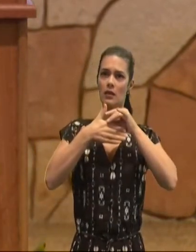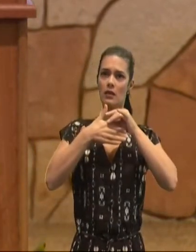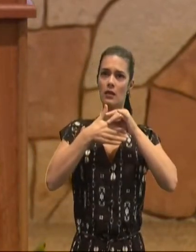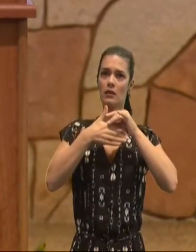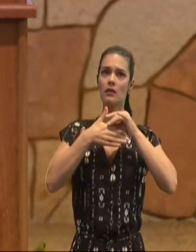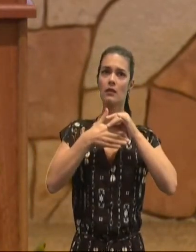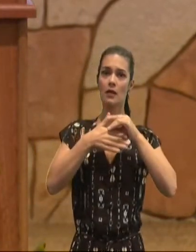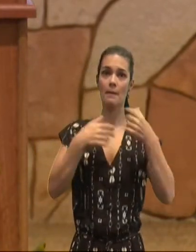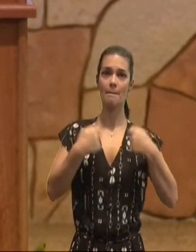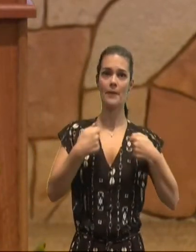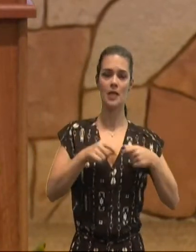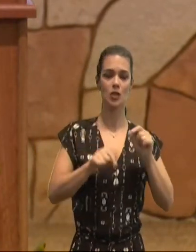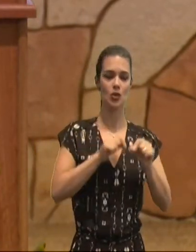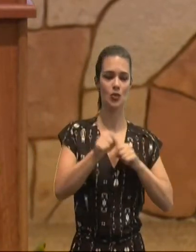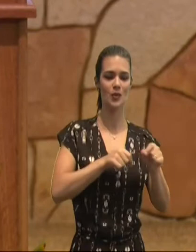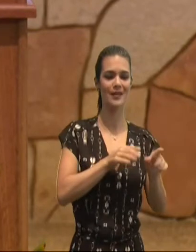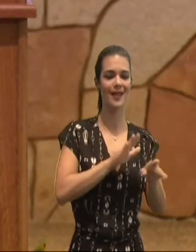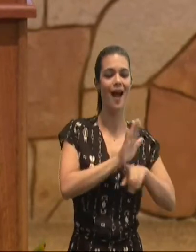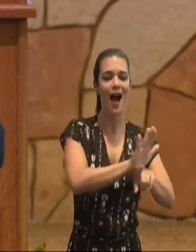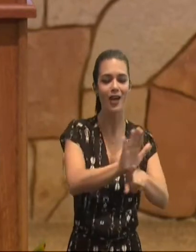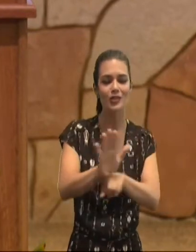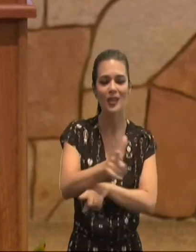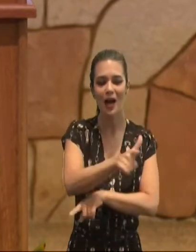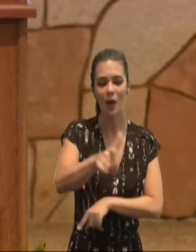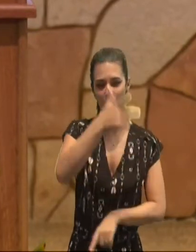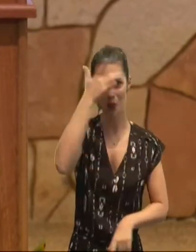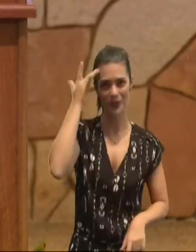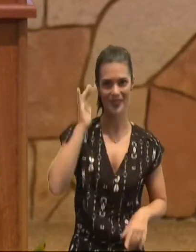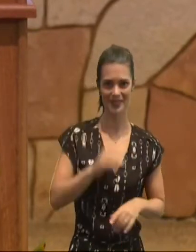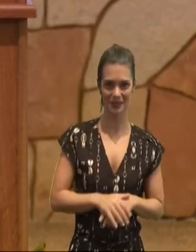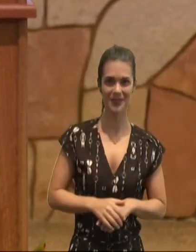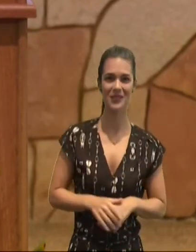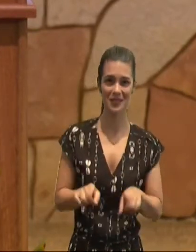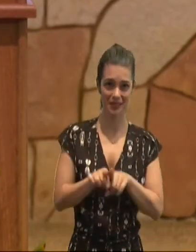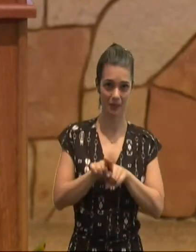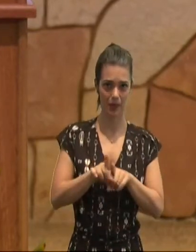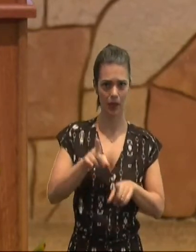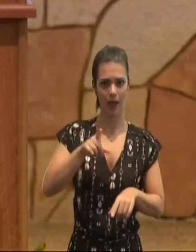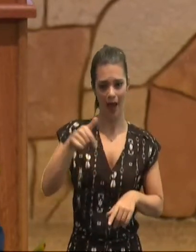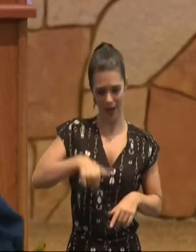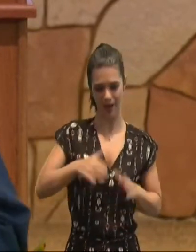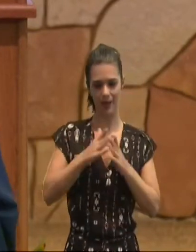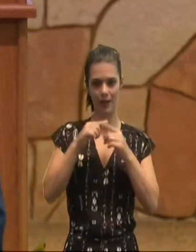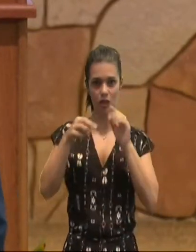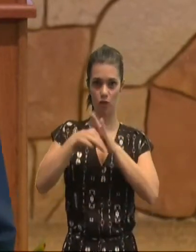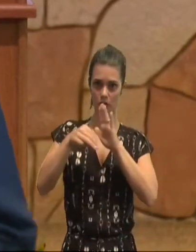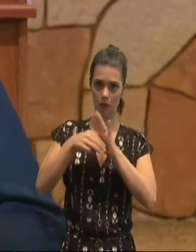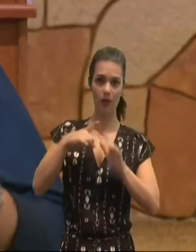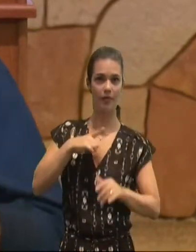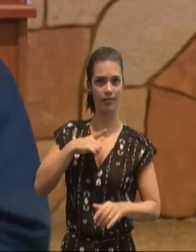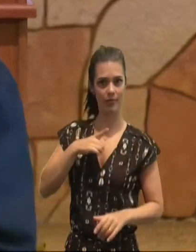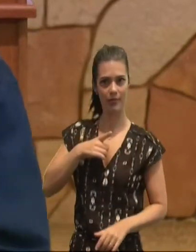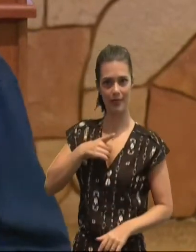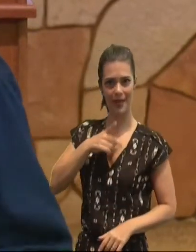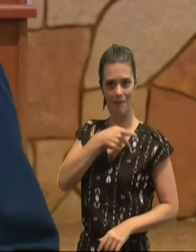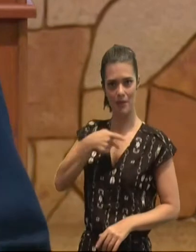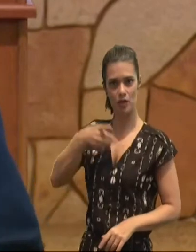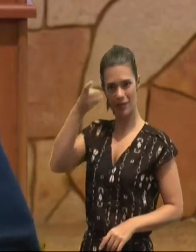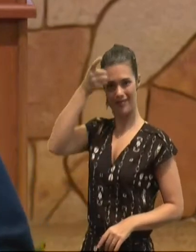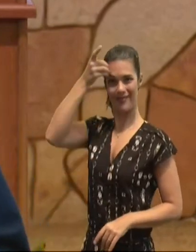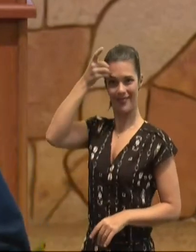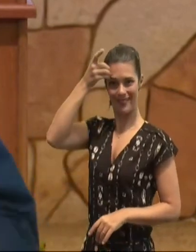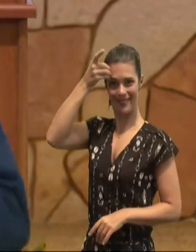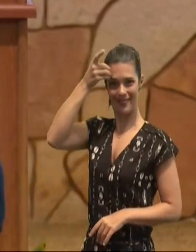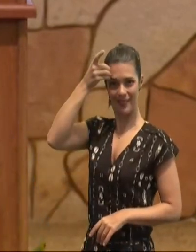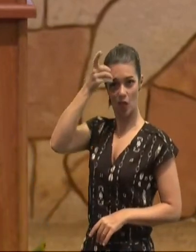instrui, não é, nós temos, um pastor, mestre, que é o pastor Davi, não é, devemos, apoiá-lo, devemos, auxiliá-lo,